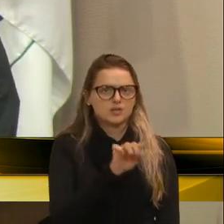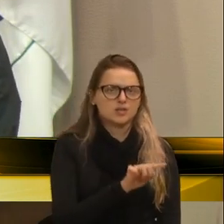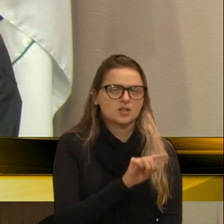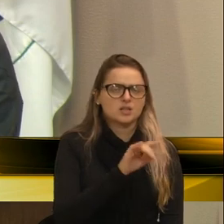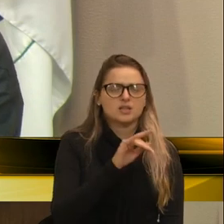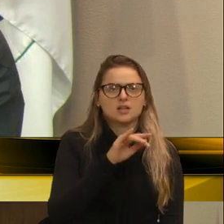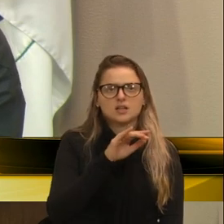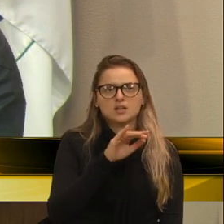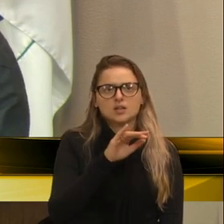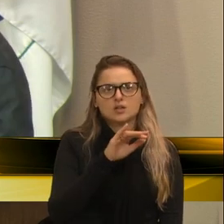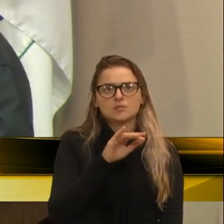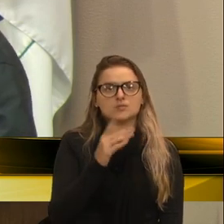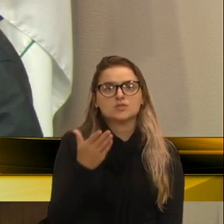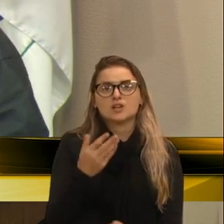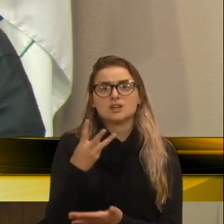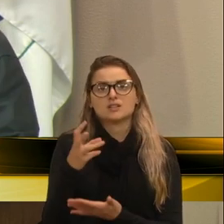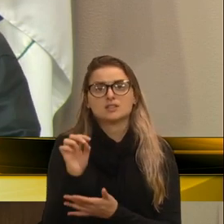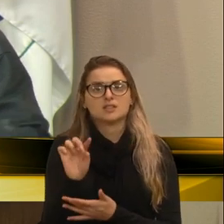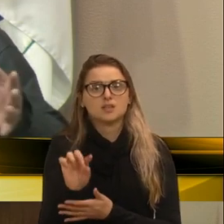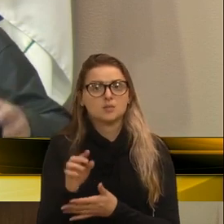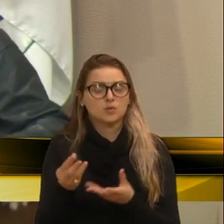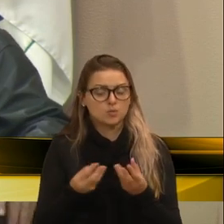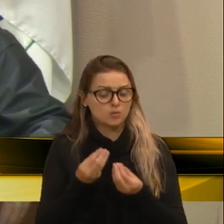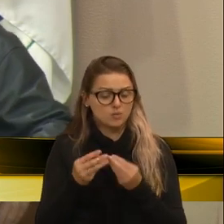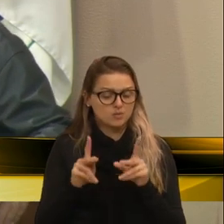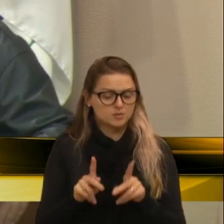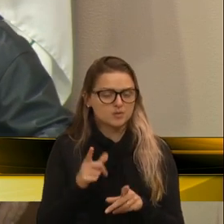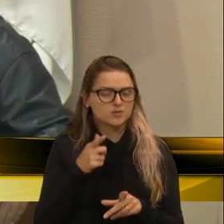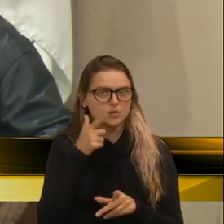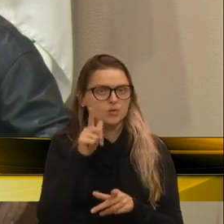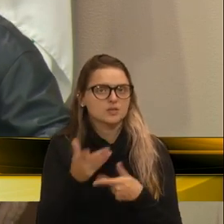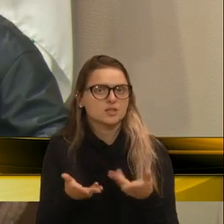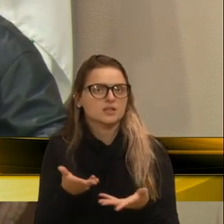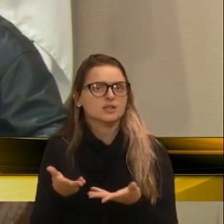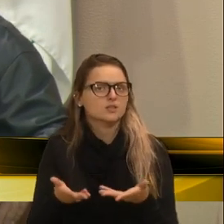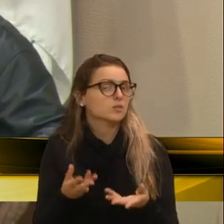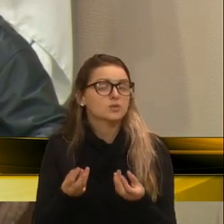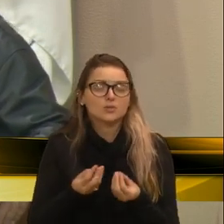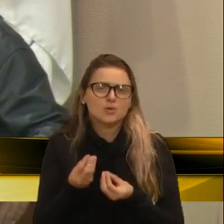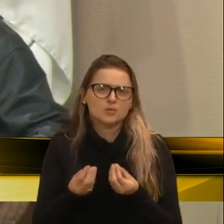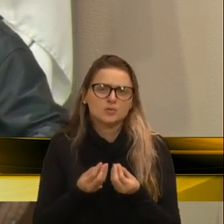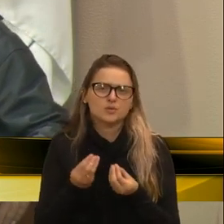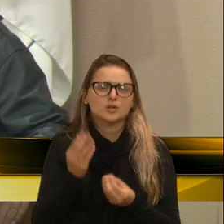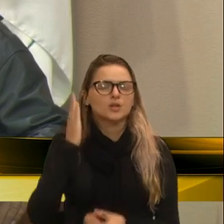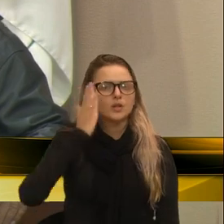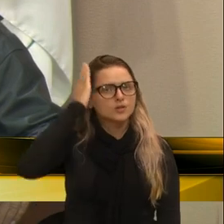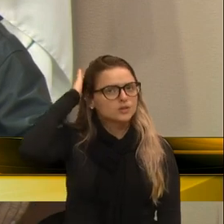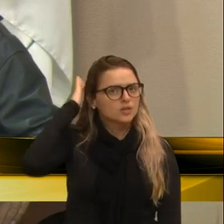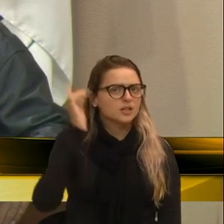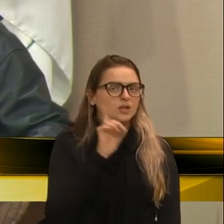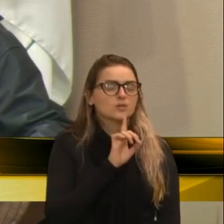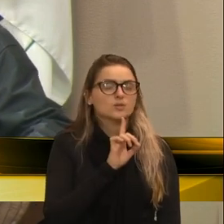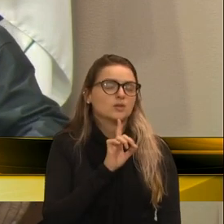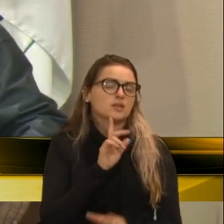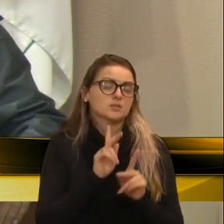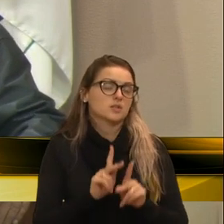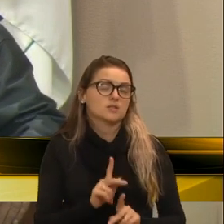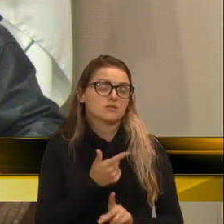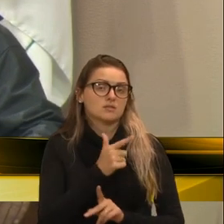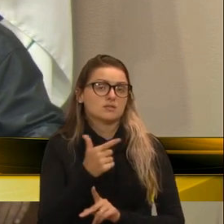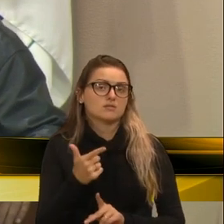já tem quase 30 mil. Onde essas pessoas vão atender? Então, assim, é um prefeito que não vai deixar saudade